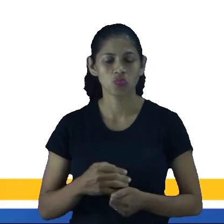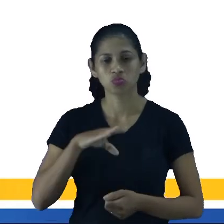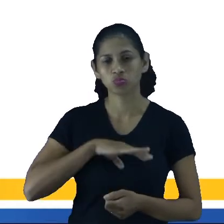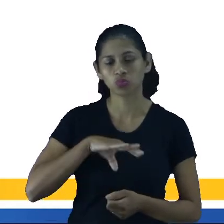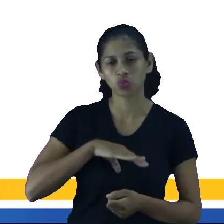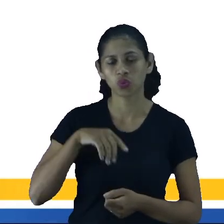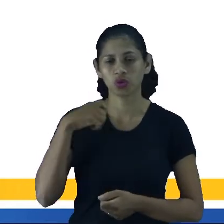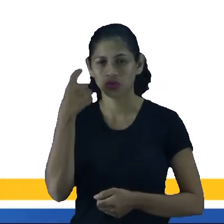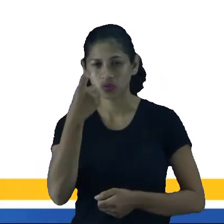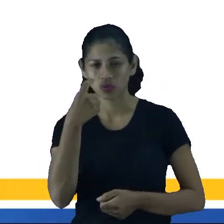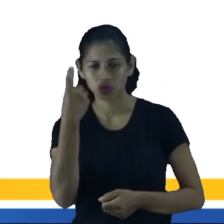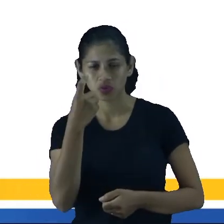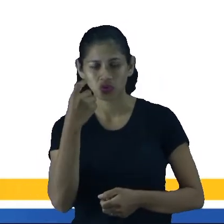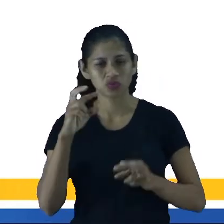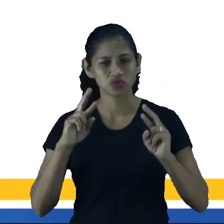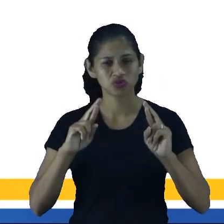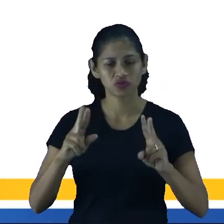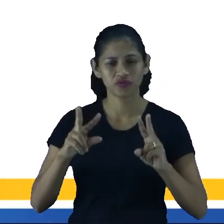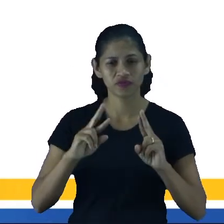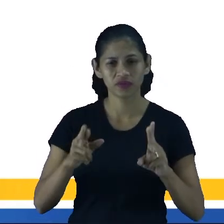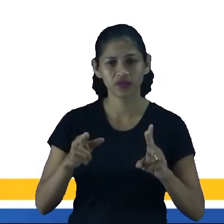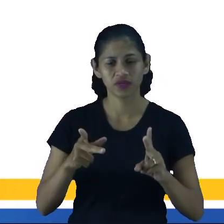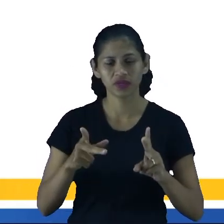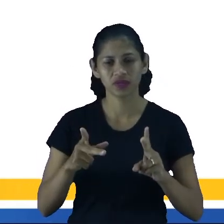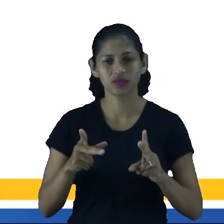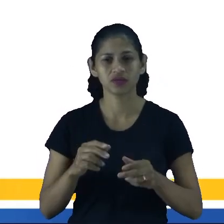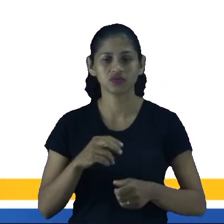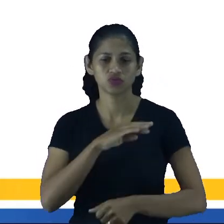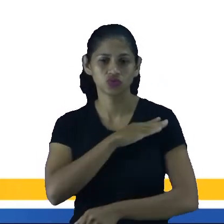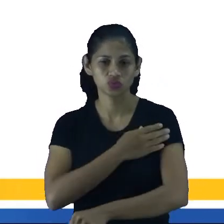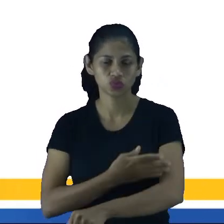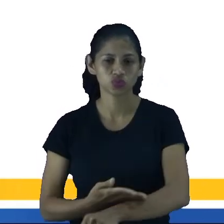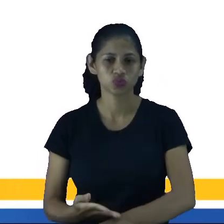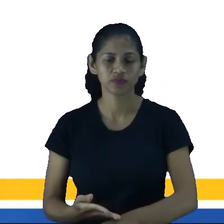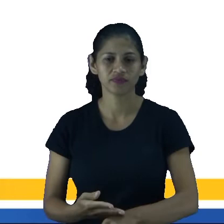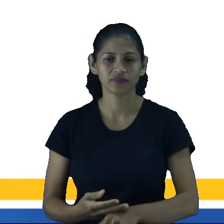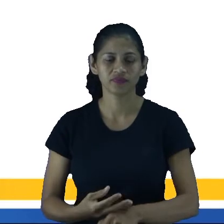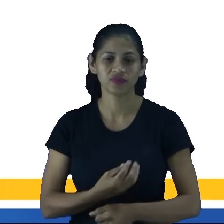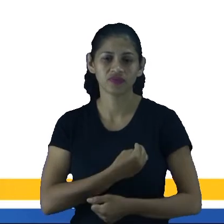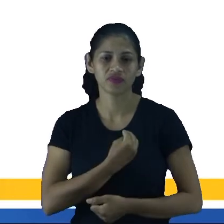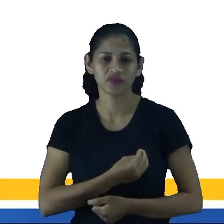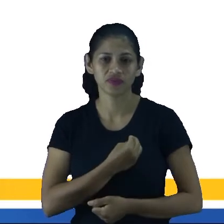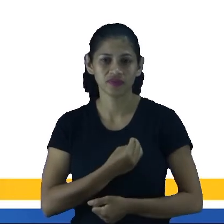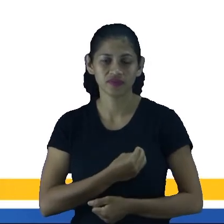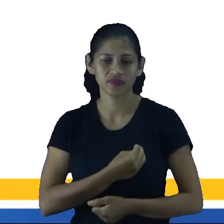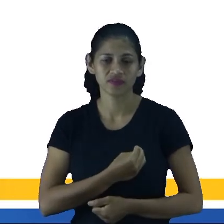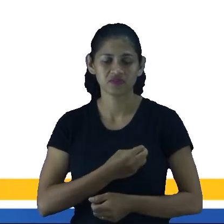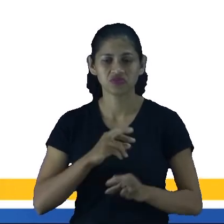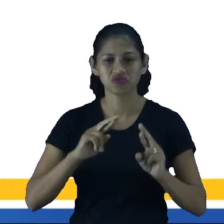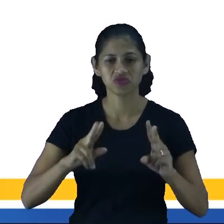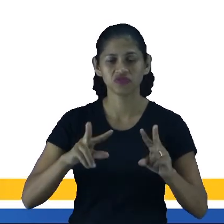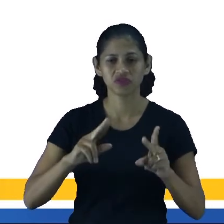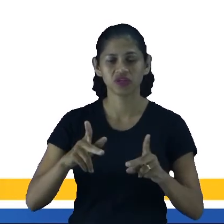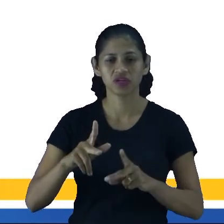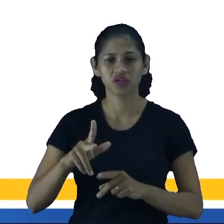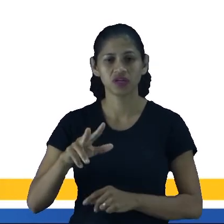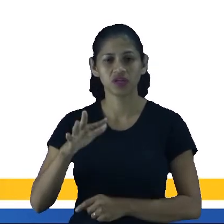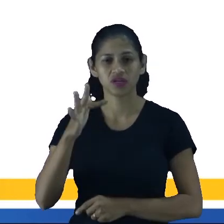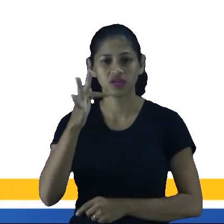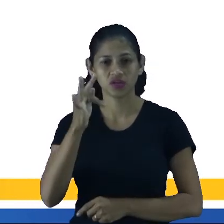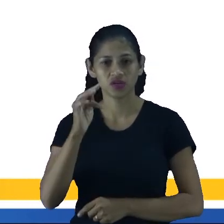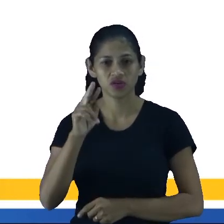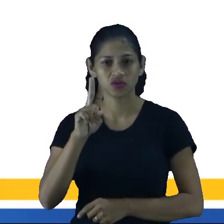espanhol, está muito diferente do habitual. Então, bebimos em diferentes fusos horários, né? É o correto.